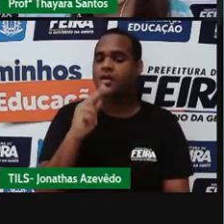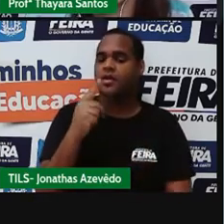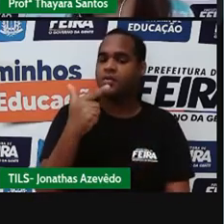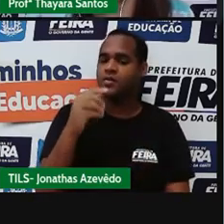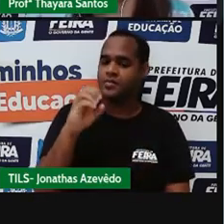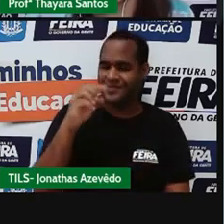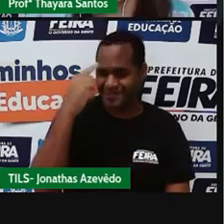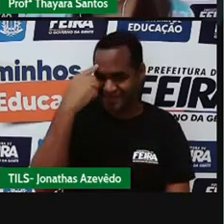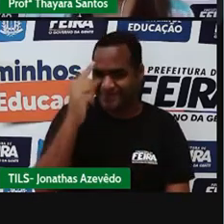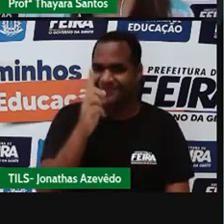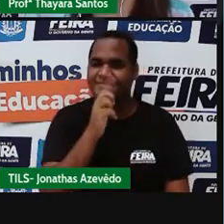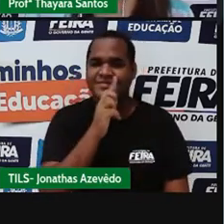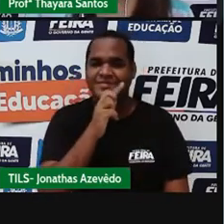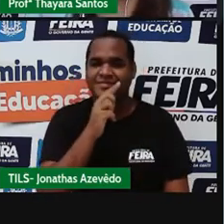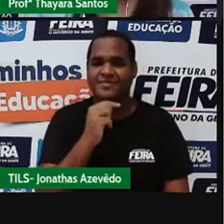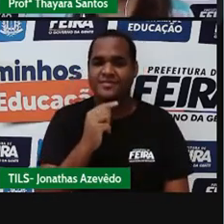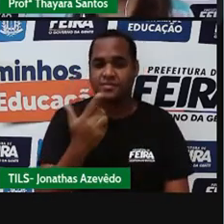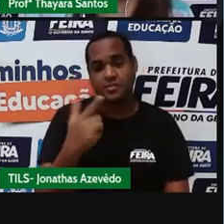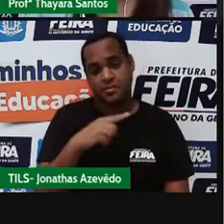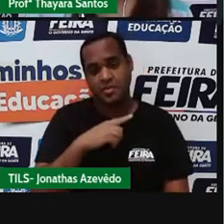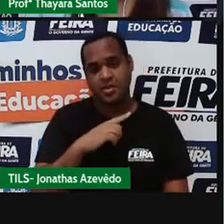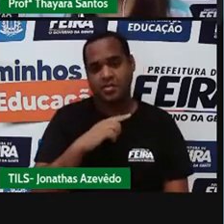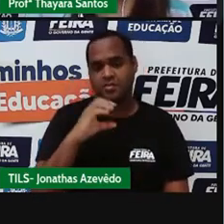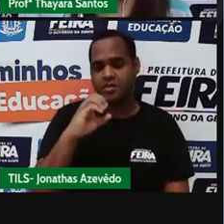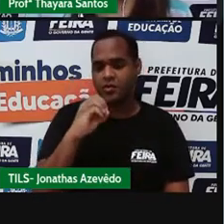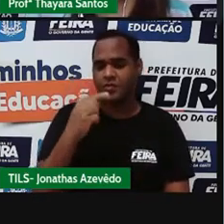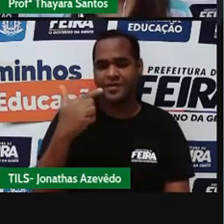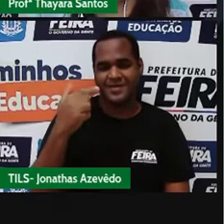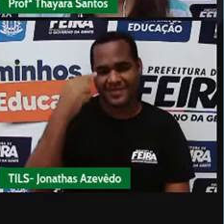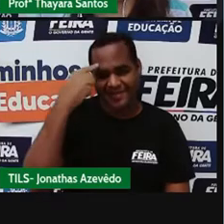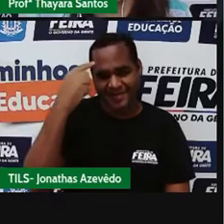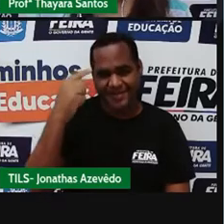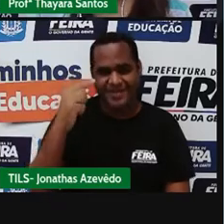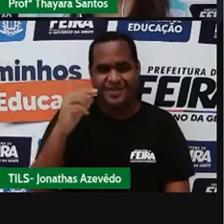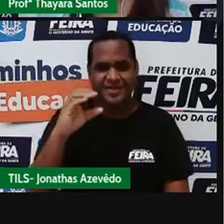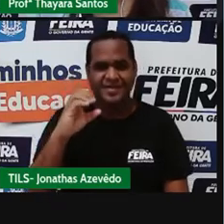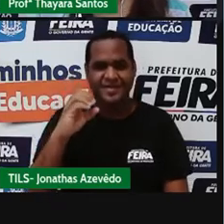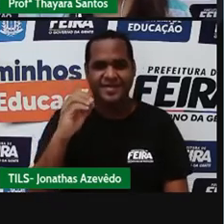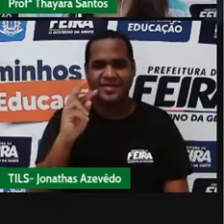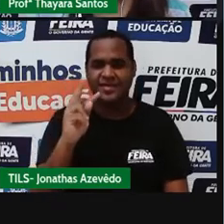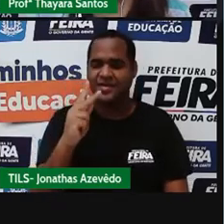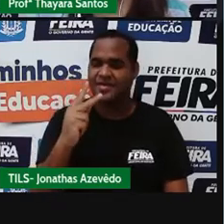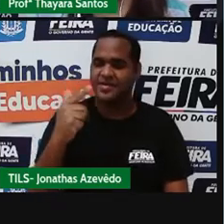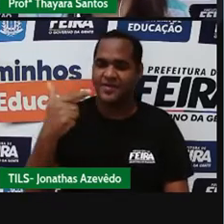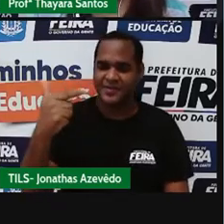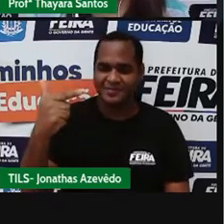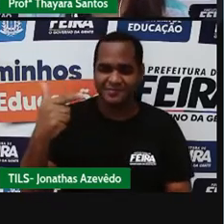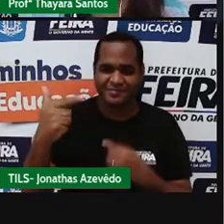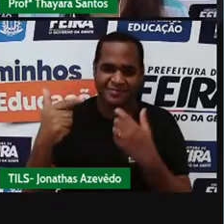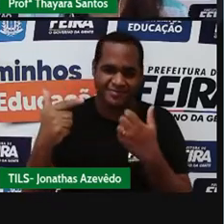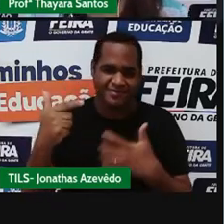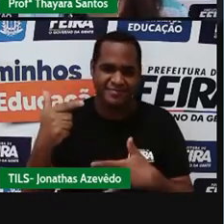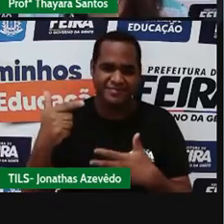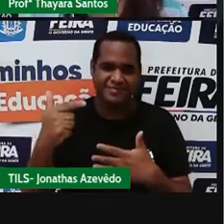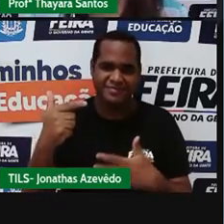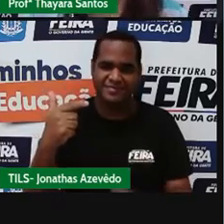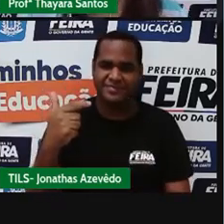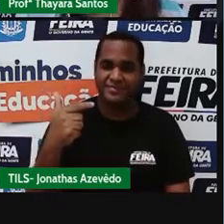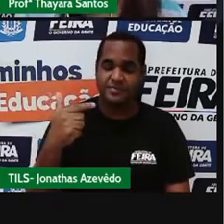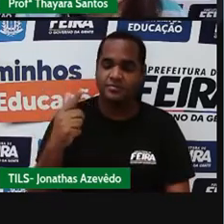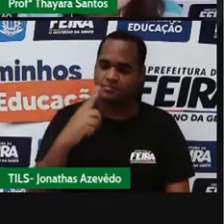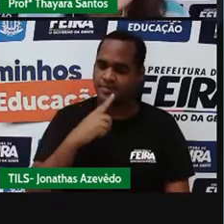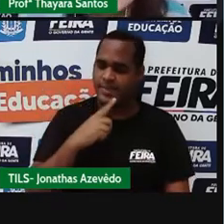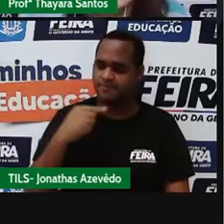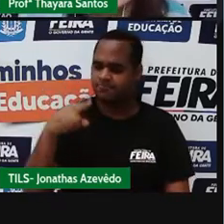que é a água. A gente tem o gás oxigênio, o gás hidrogênio, o gás carbônico e o gás nitrogênio. E ele quer que a gente